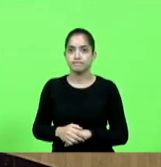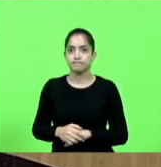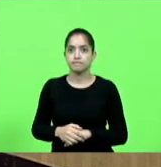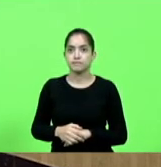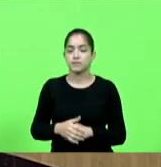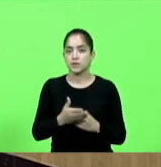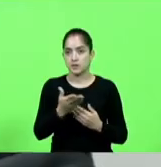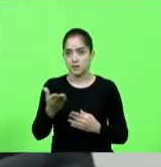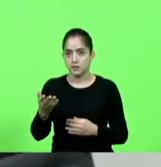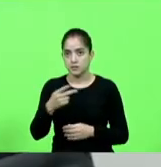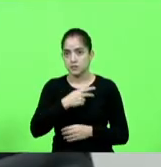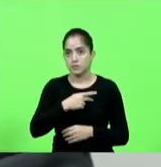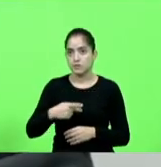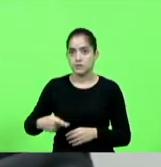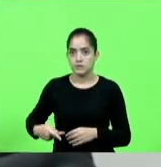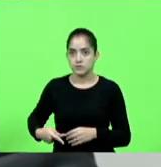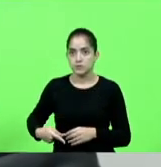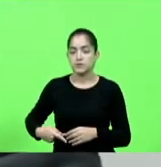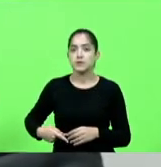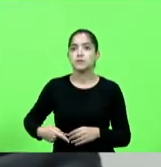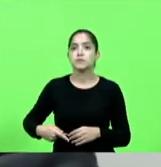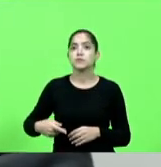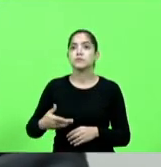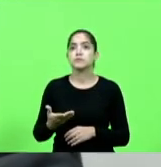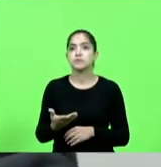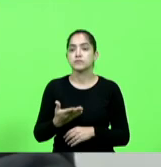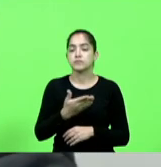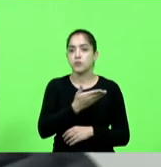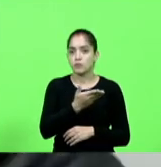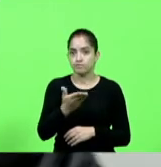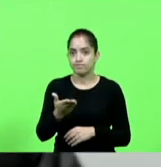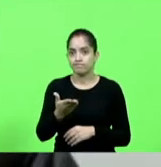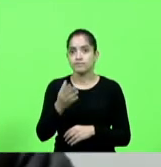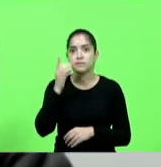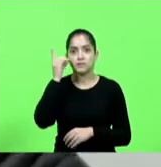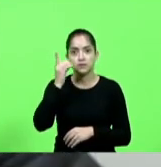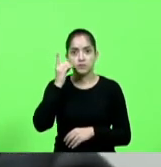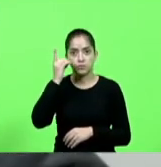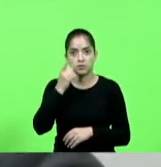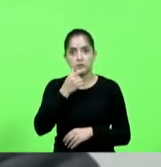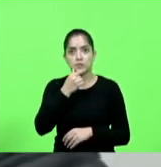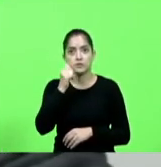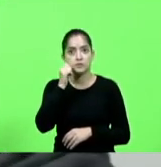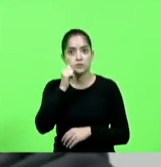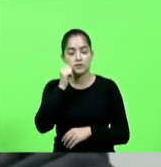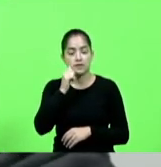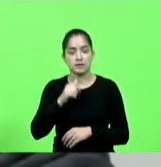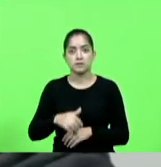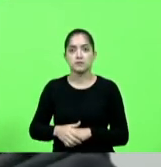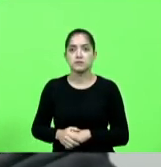senhores e senhoras deputadas deputados